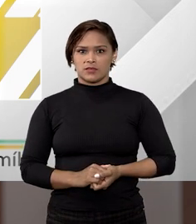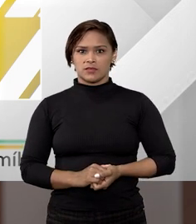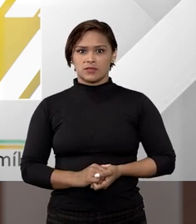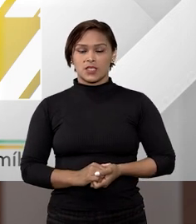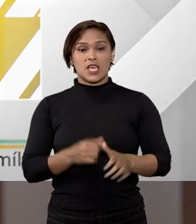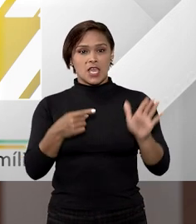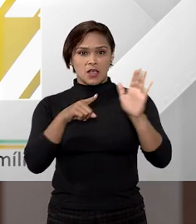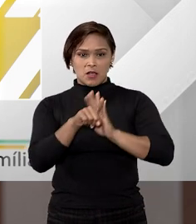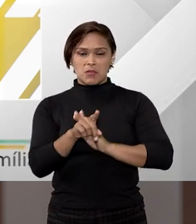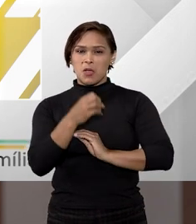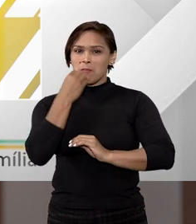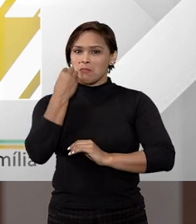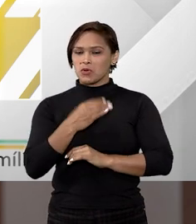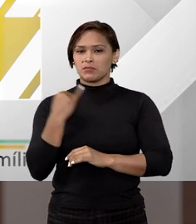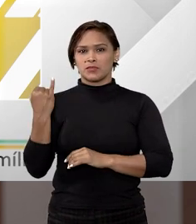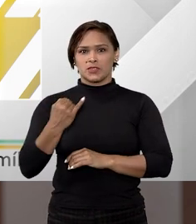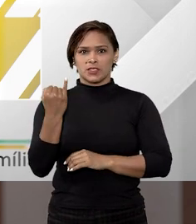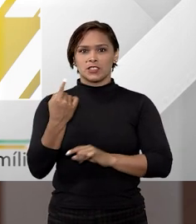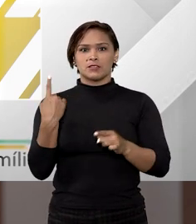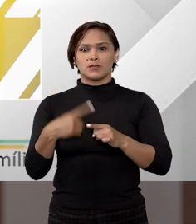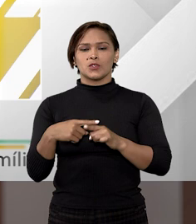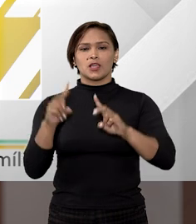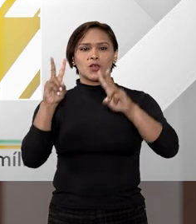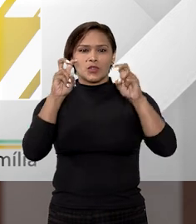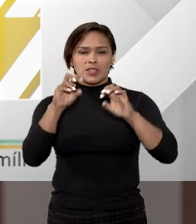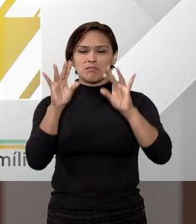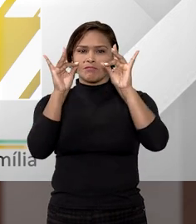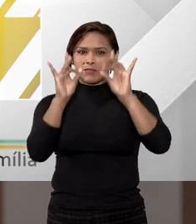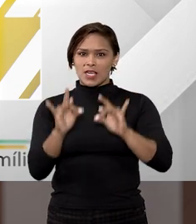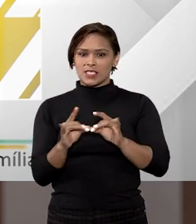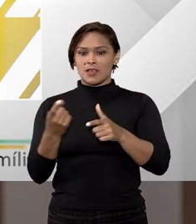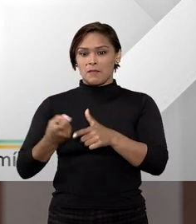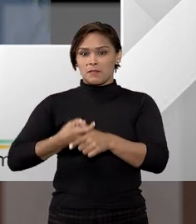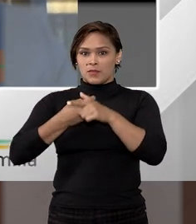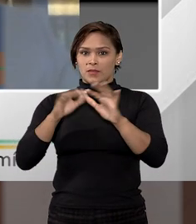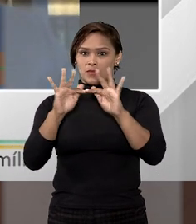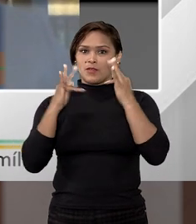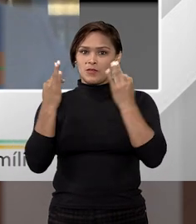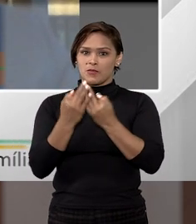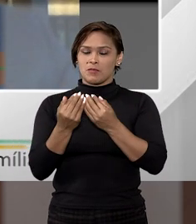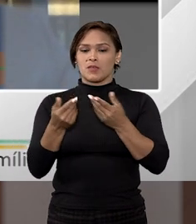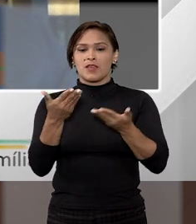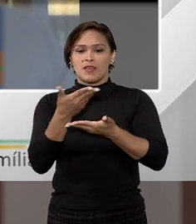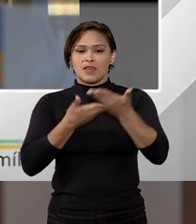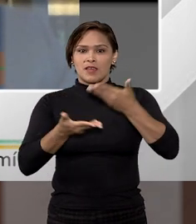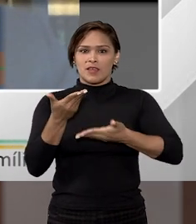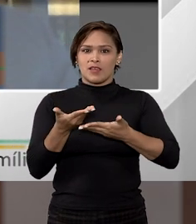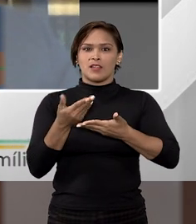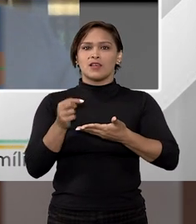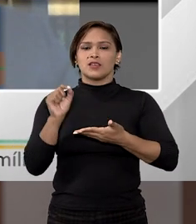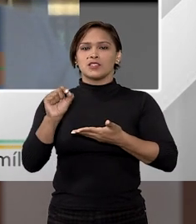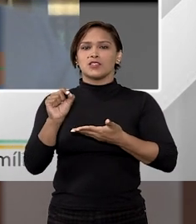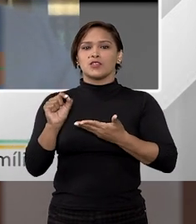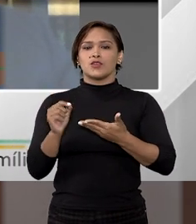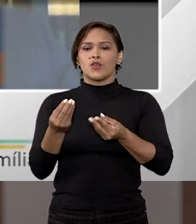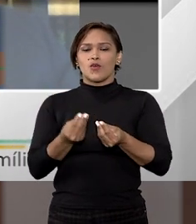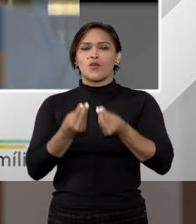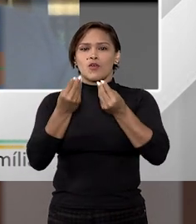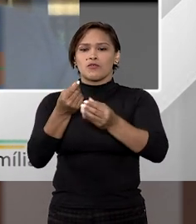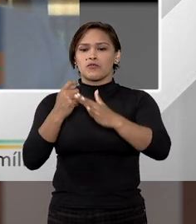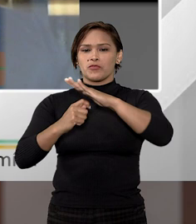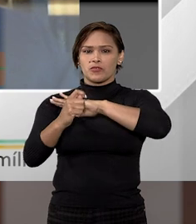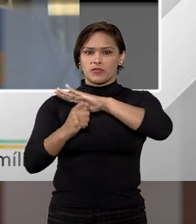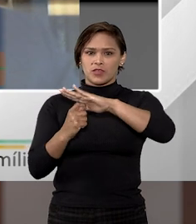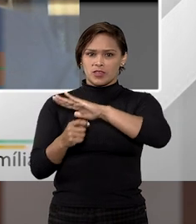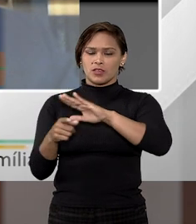Agora, isso é uma pergunta muito importante, porque talvez o tema mais sensível em empenhorabilidade de família seja a relação com o oferecimento